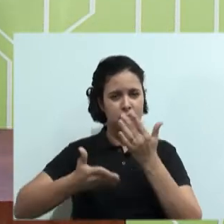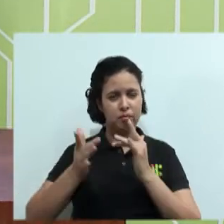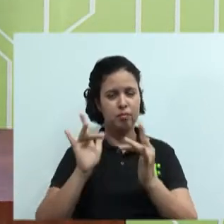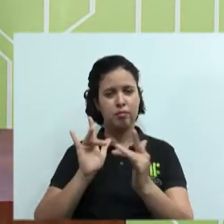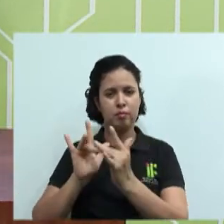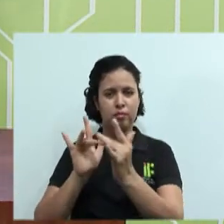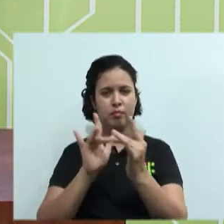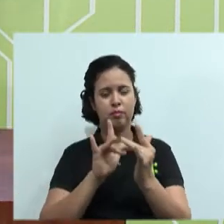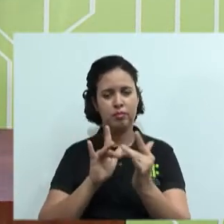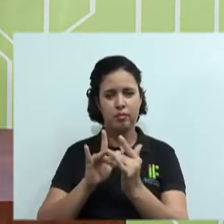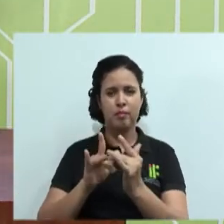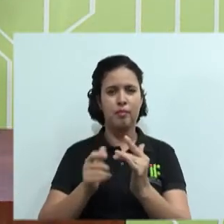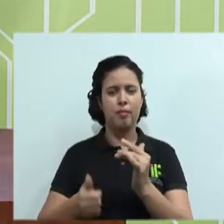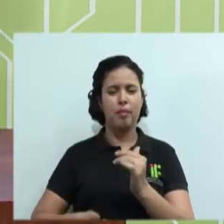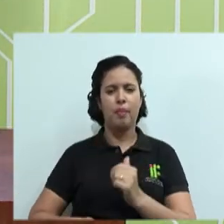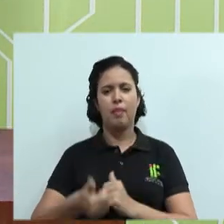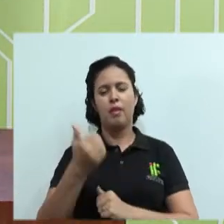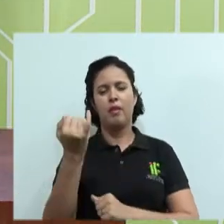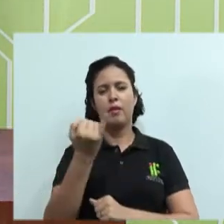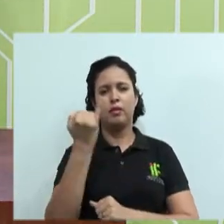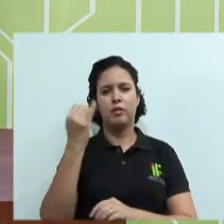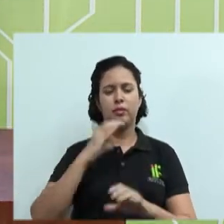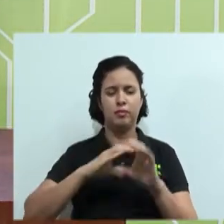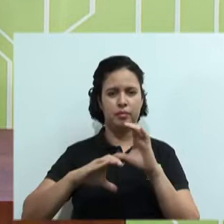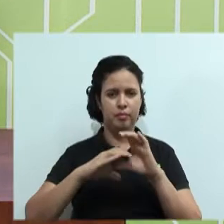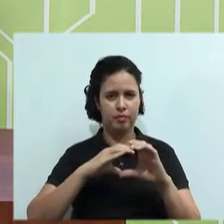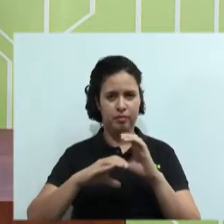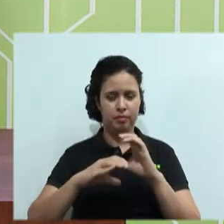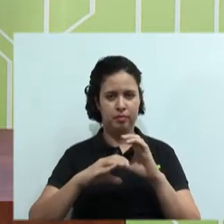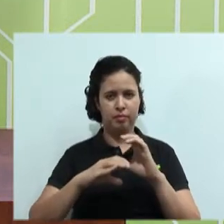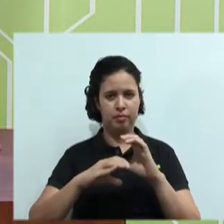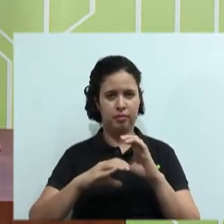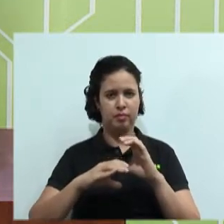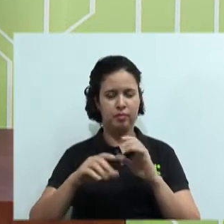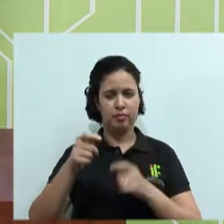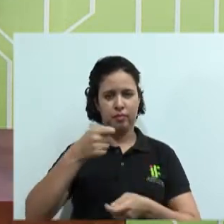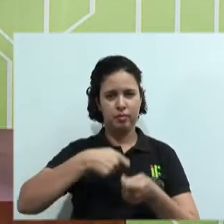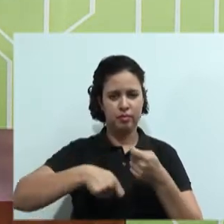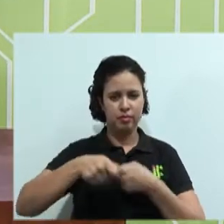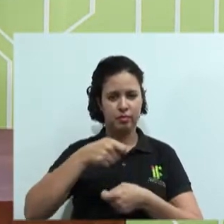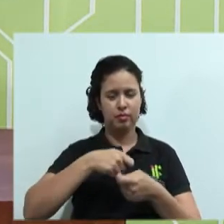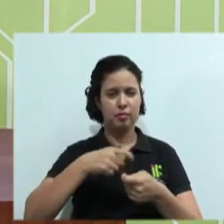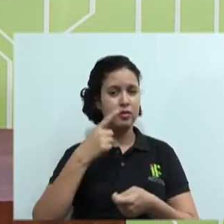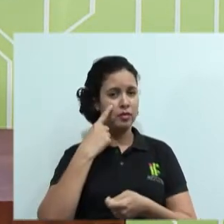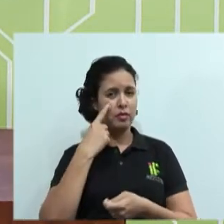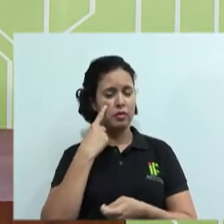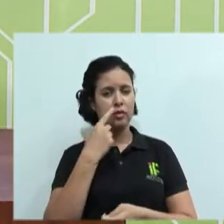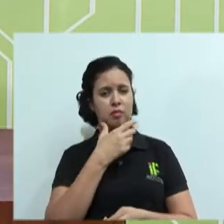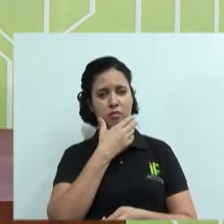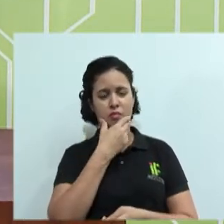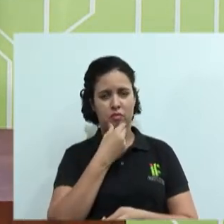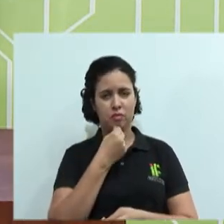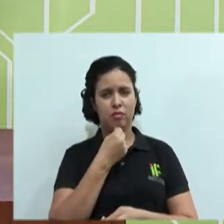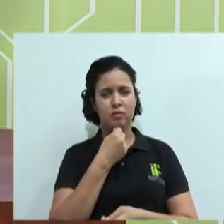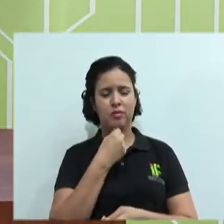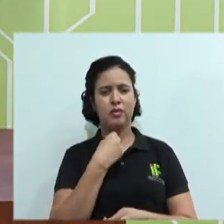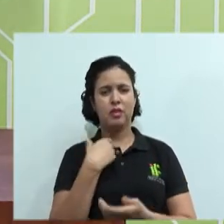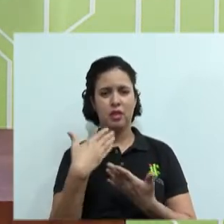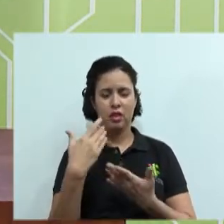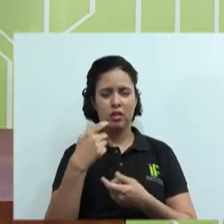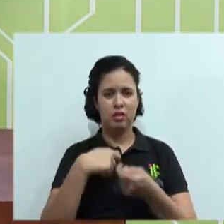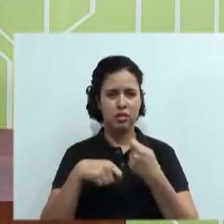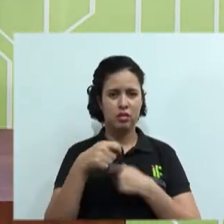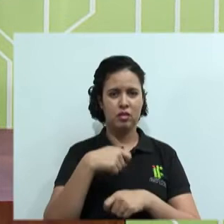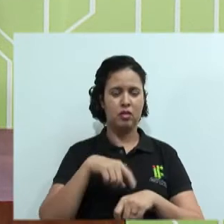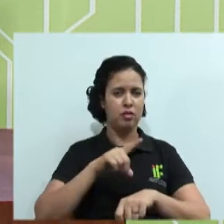importância da comunicação nas negociações. Você viu o personagem aí querendo negociar com o seu chefe a questão do seu